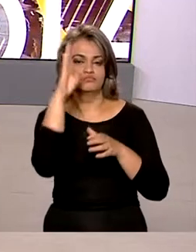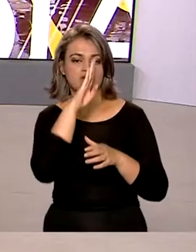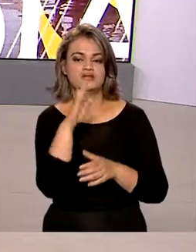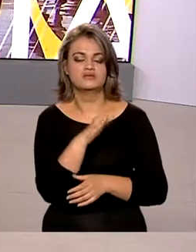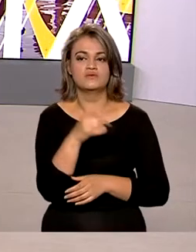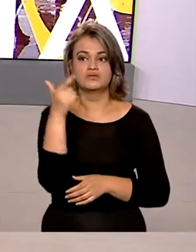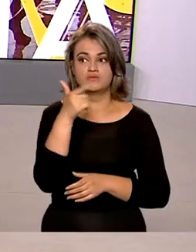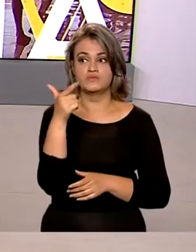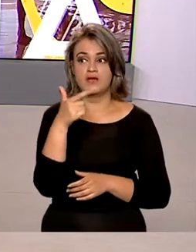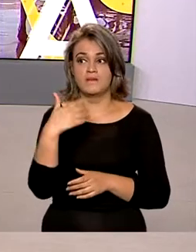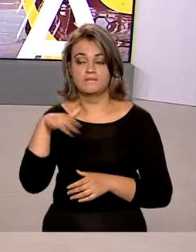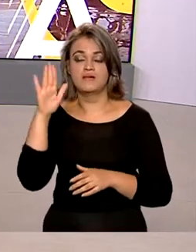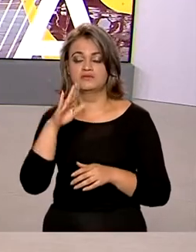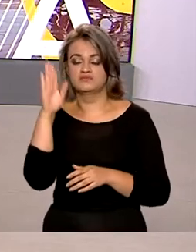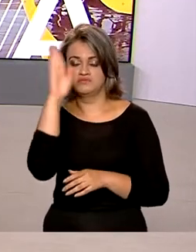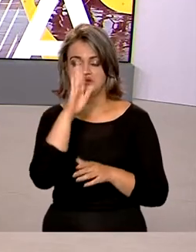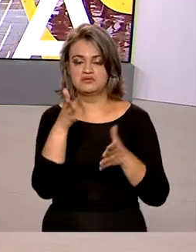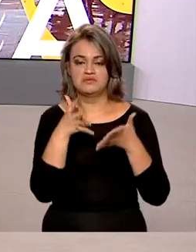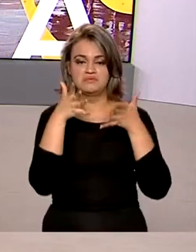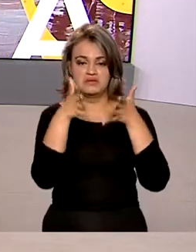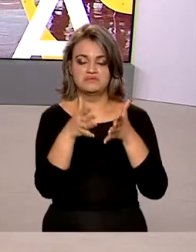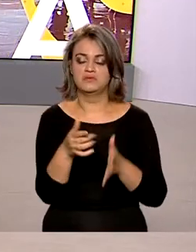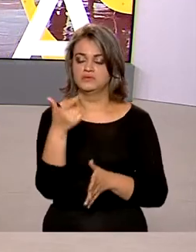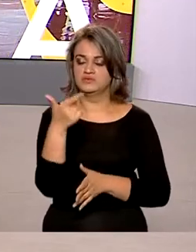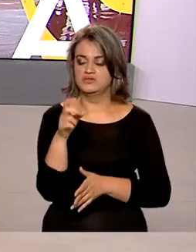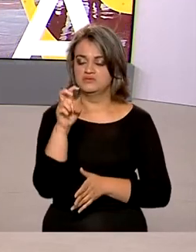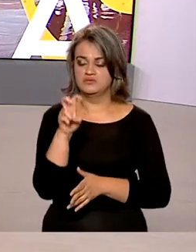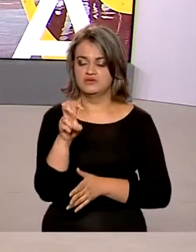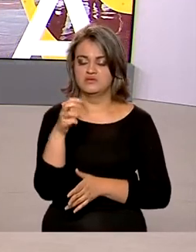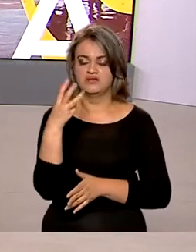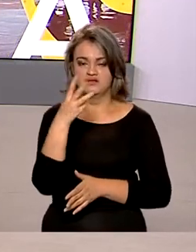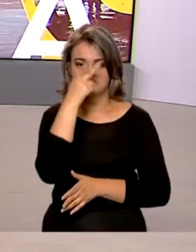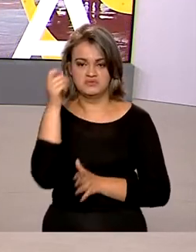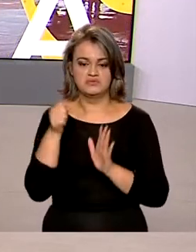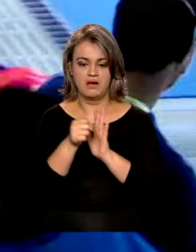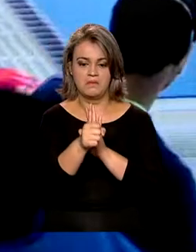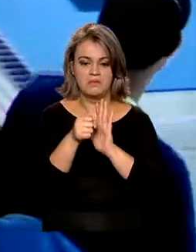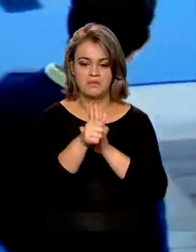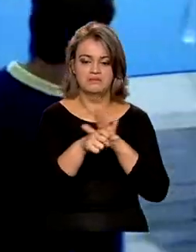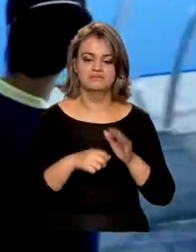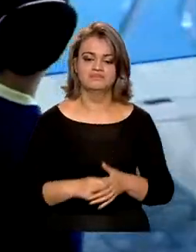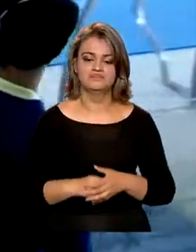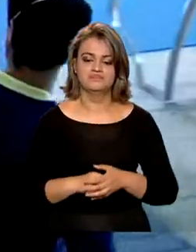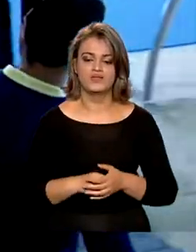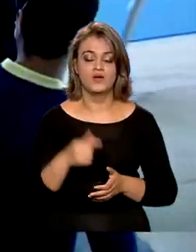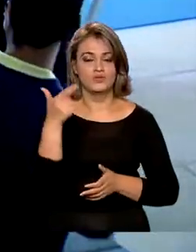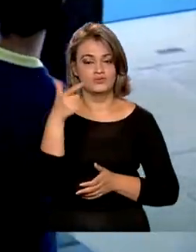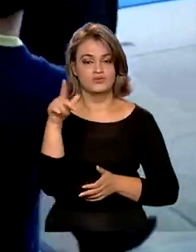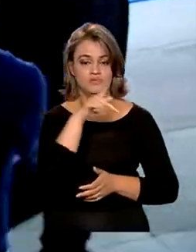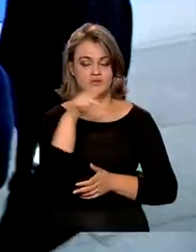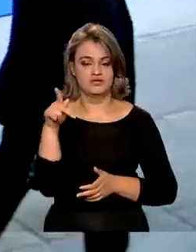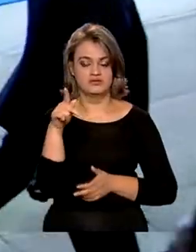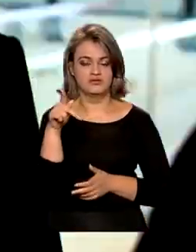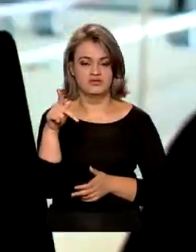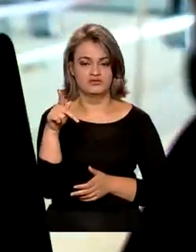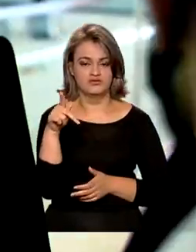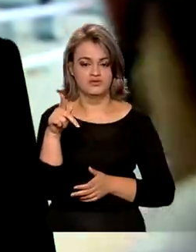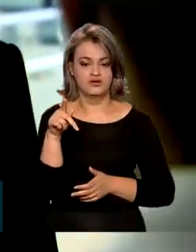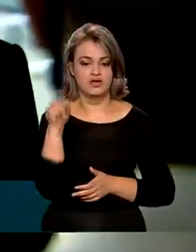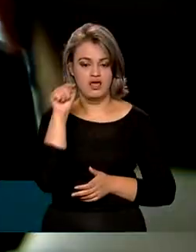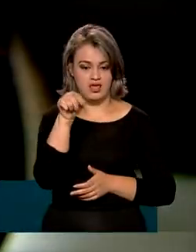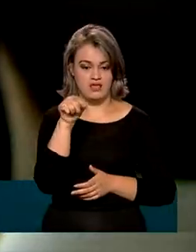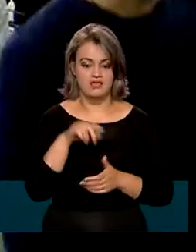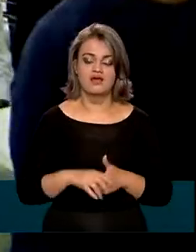segunda maior da história do evento, com 253 integrantes. O vice-presidente da República,